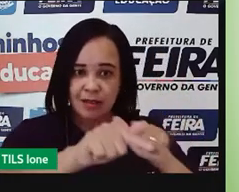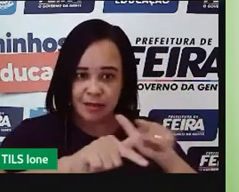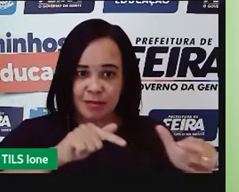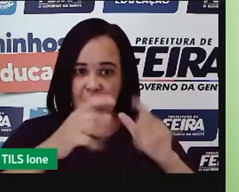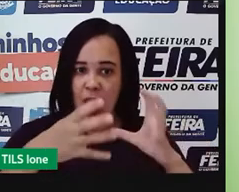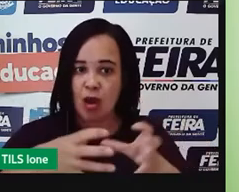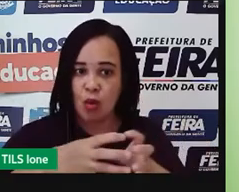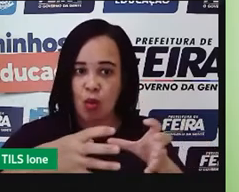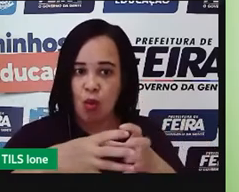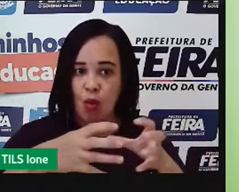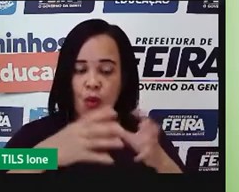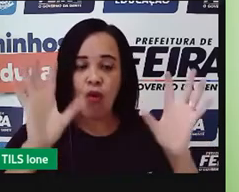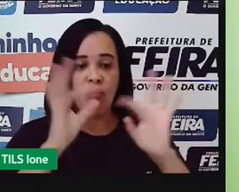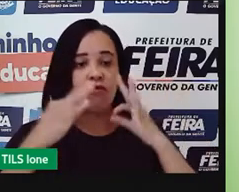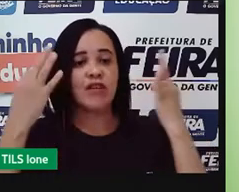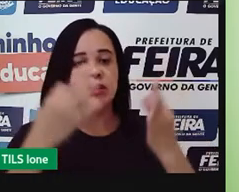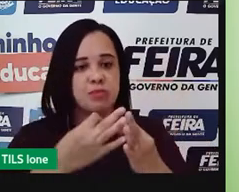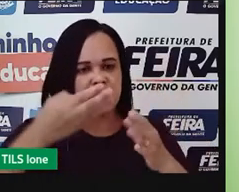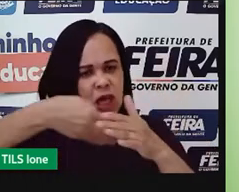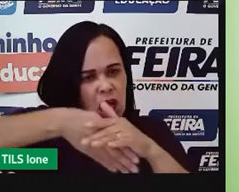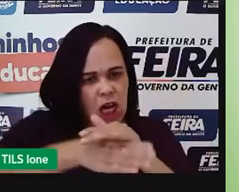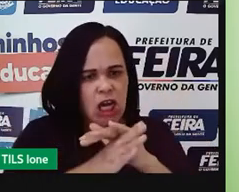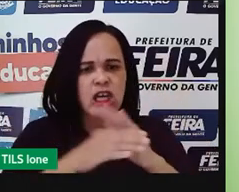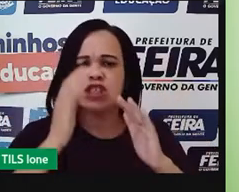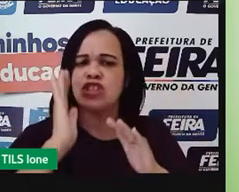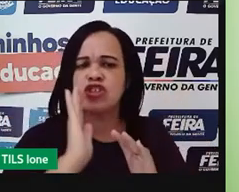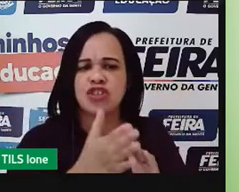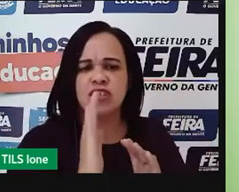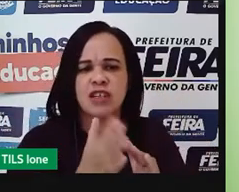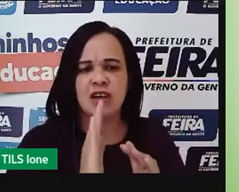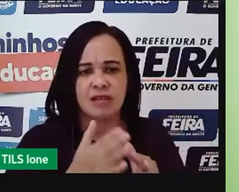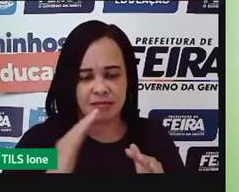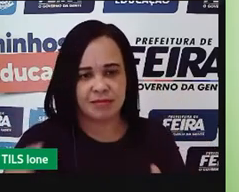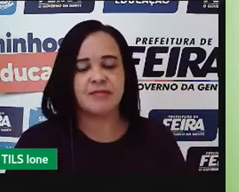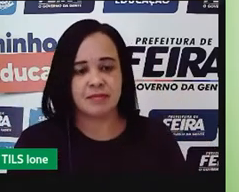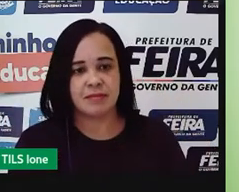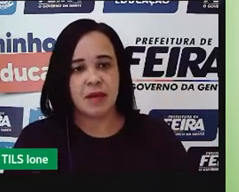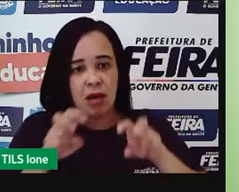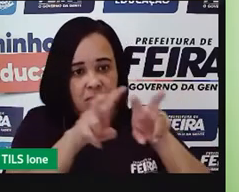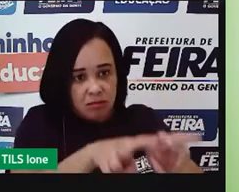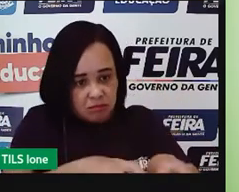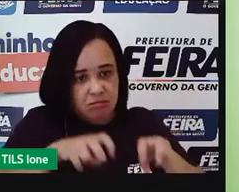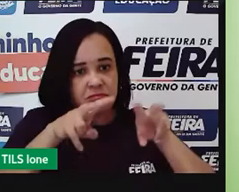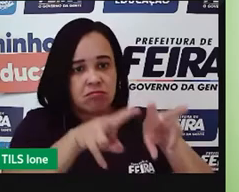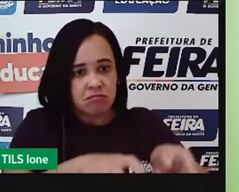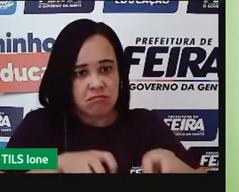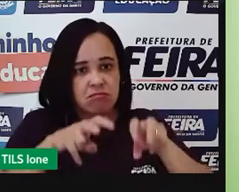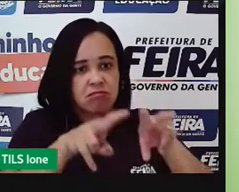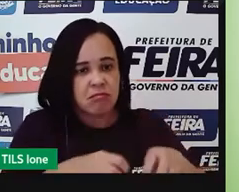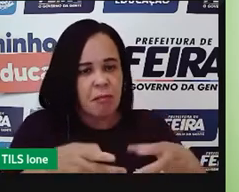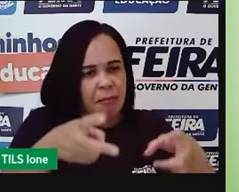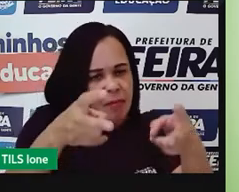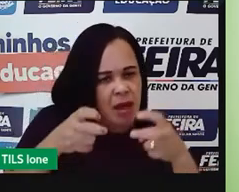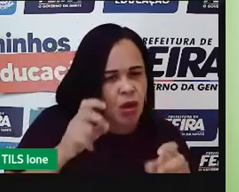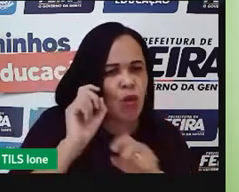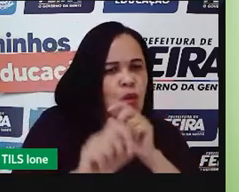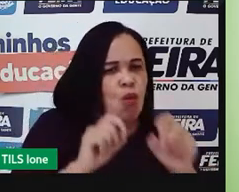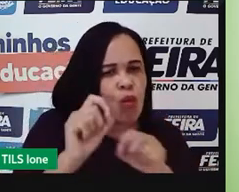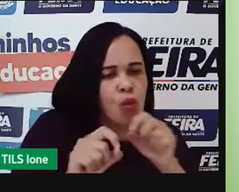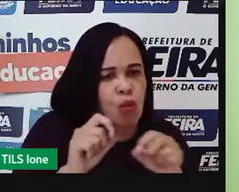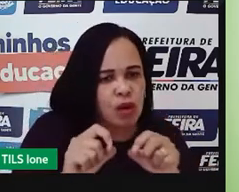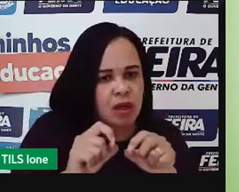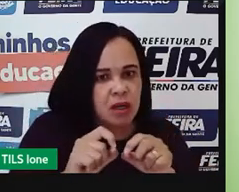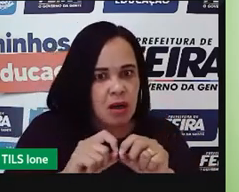jeito que eles, né, já estavam acostumados a fazer lá. Então, é uma agricultura que, como, né, você já pode perceber, ela não